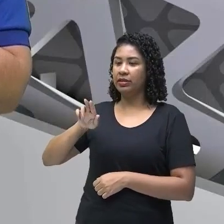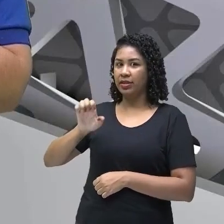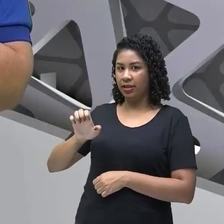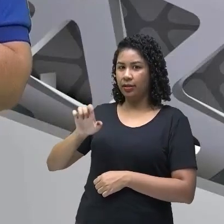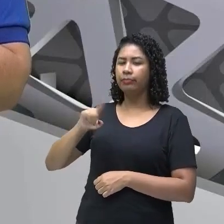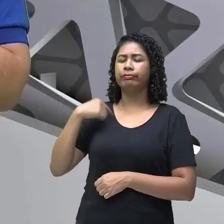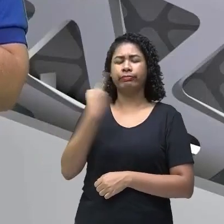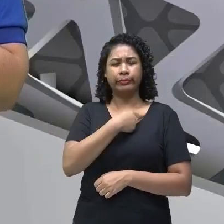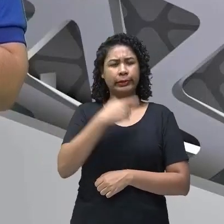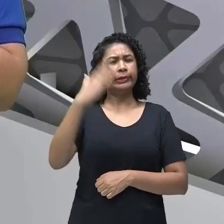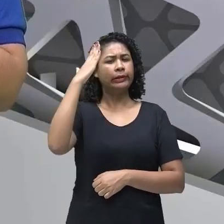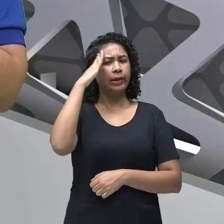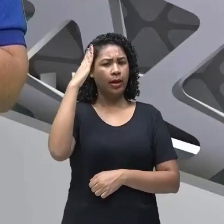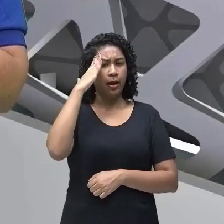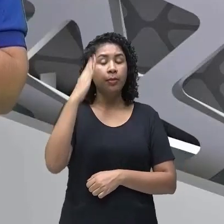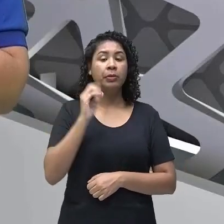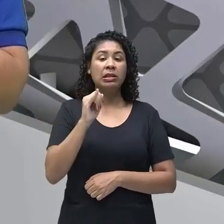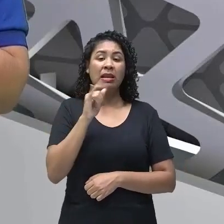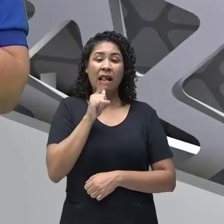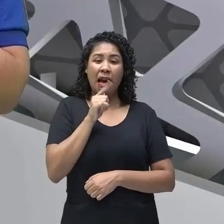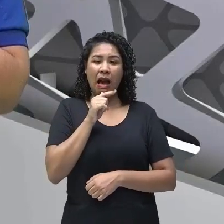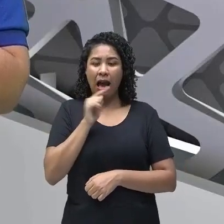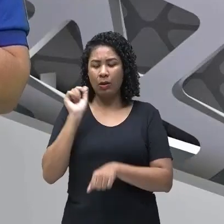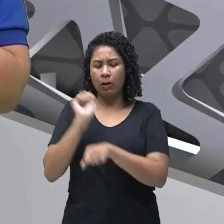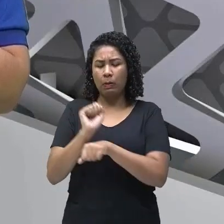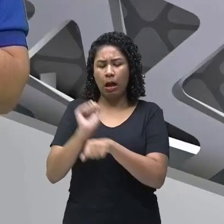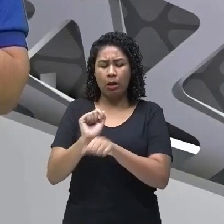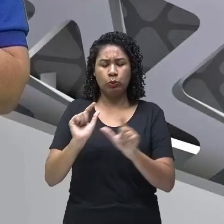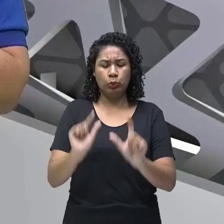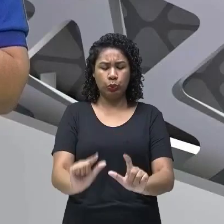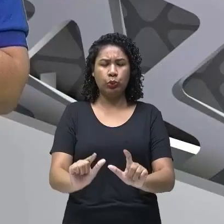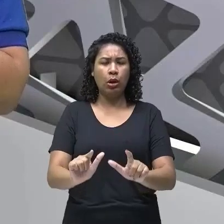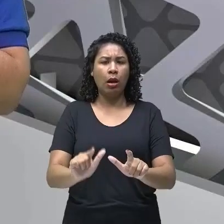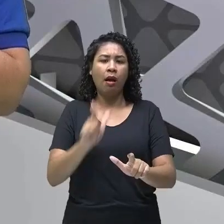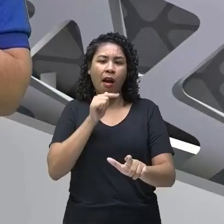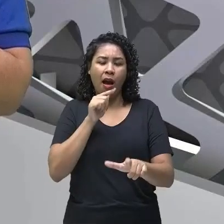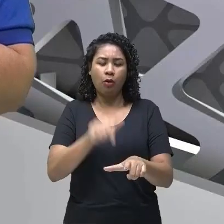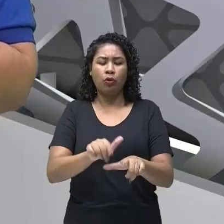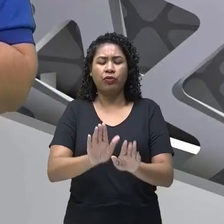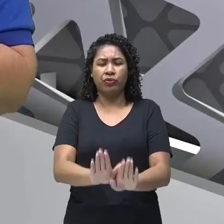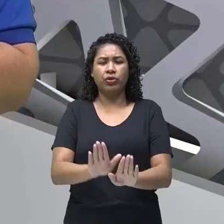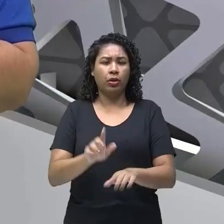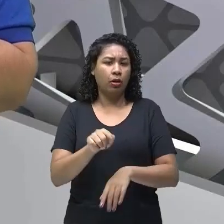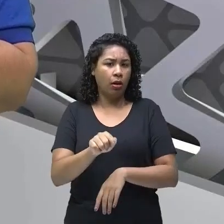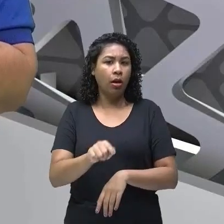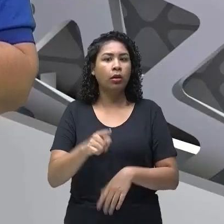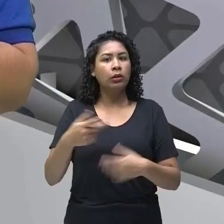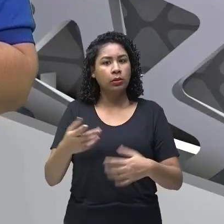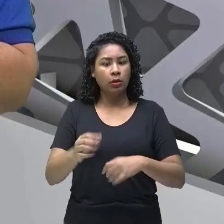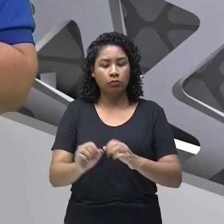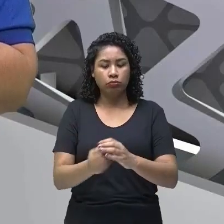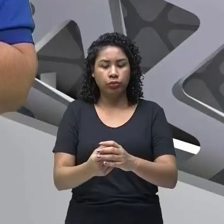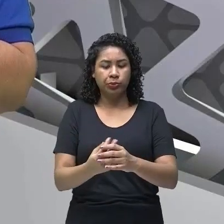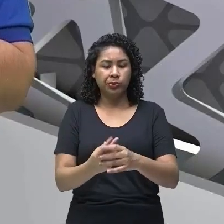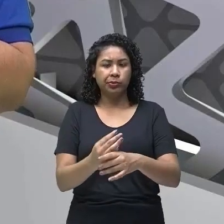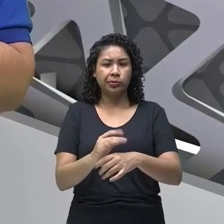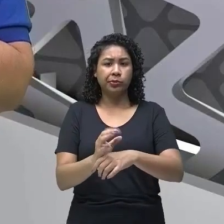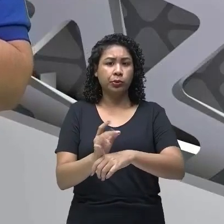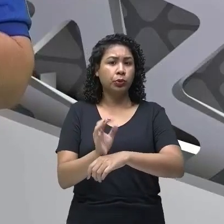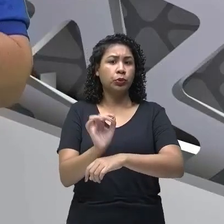parada, né? A dengue utiliza essa água parada para o seu ciclo de reprodução e também pode